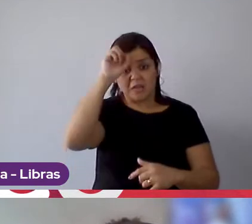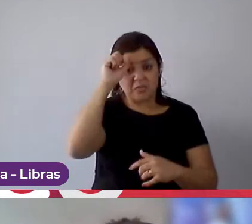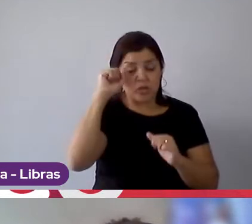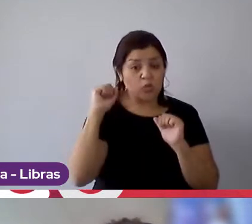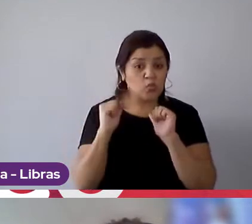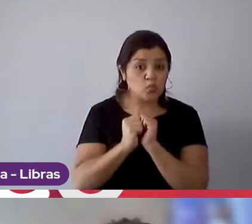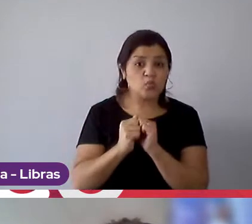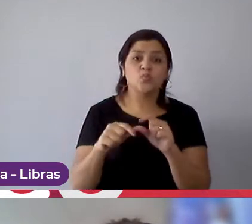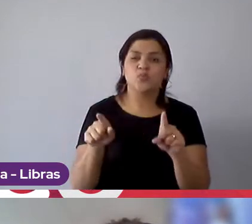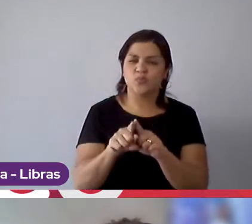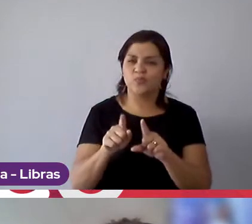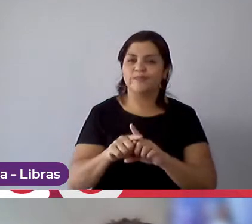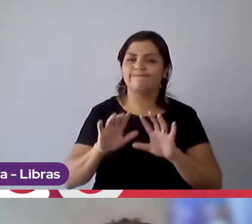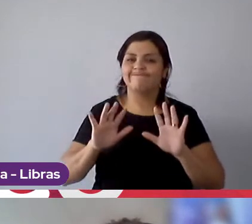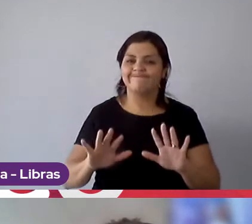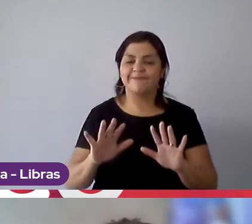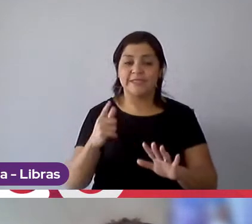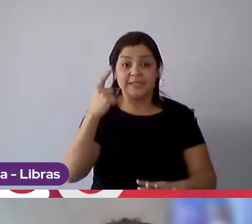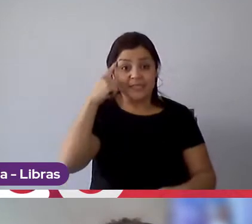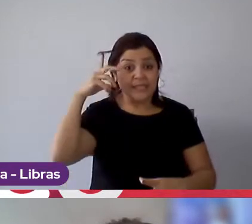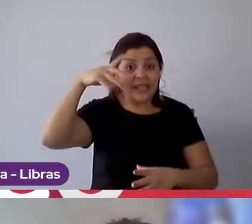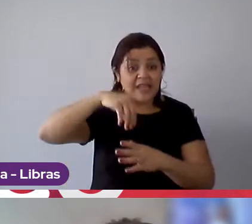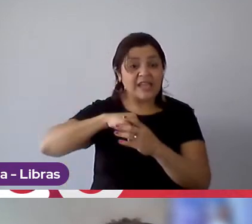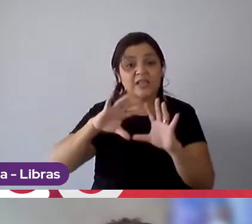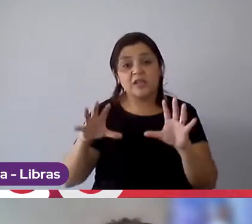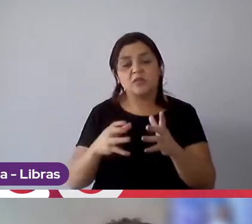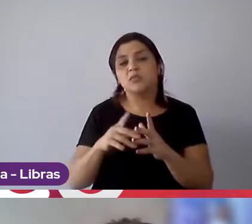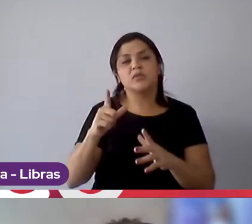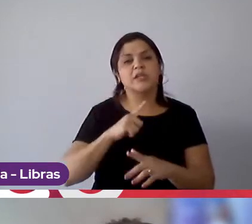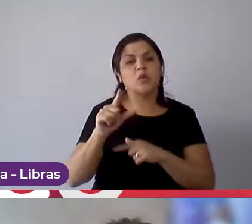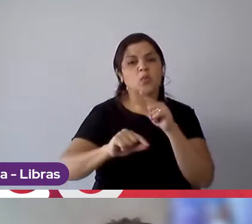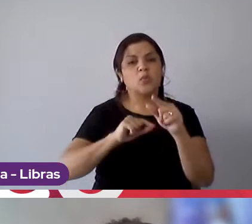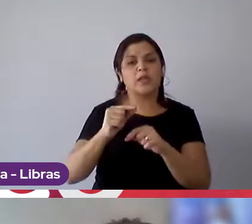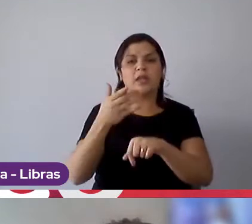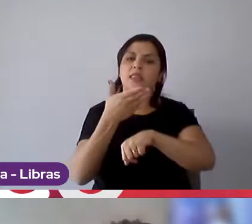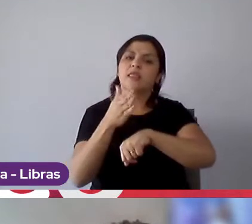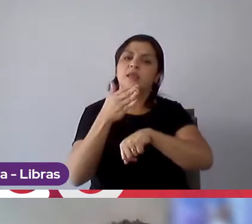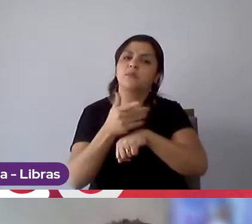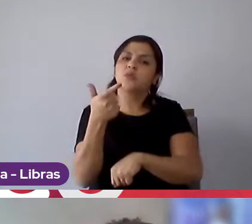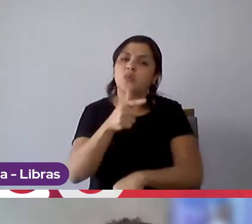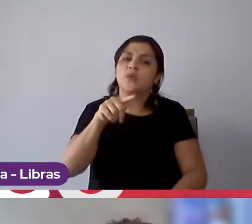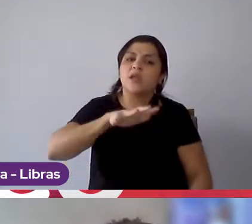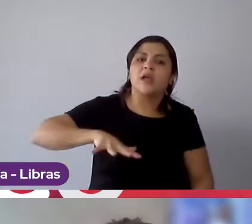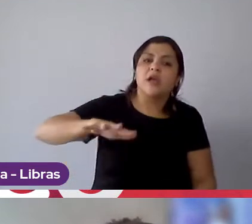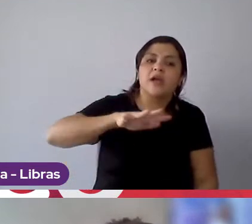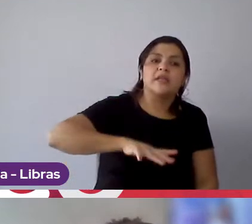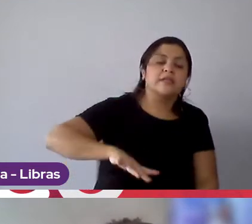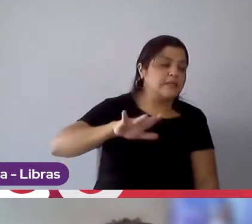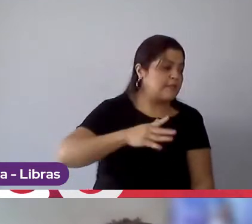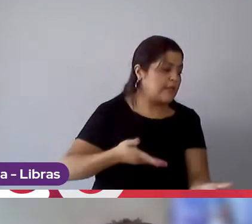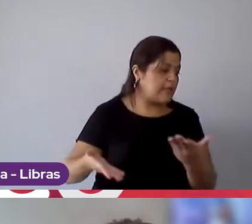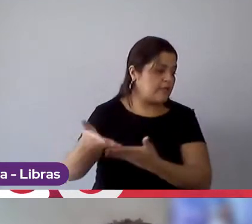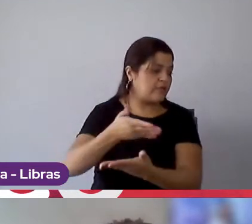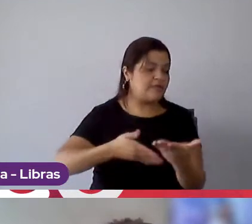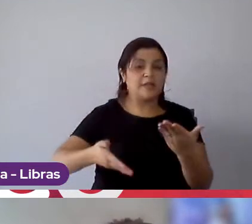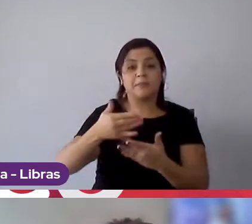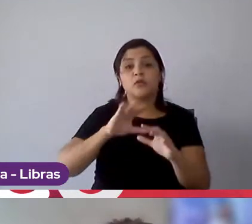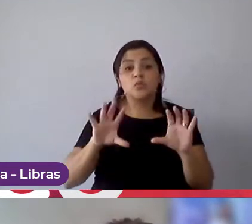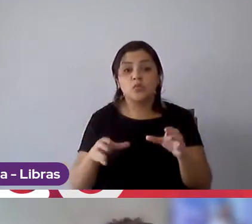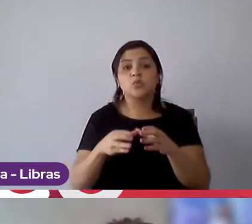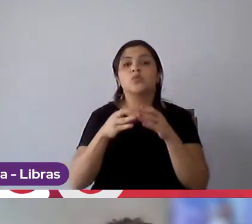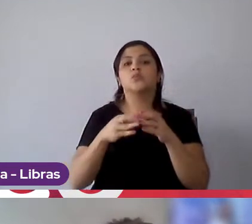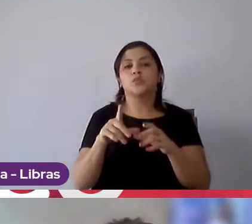elas, mas além disso, na minha equipe tem as estagiárias de outras áreas correlacionadas à minha equipe, que também é minha rede de